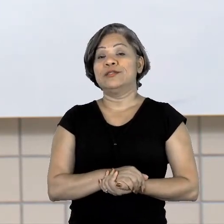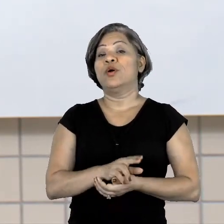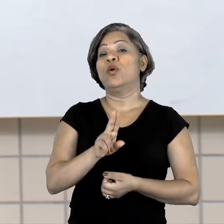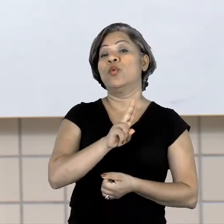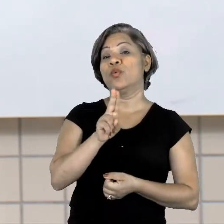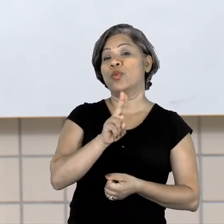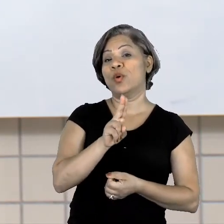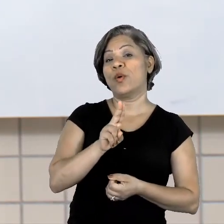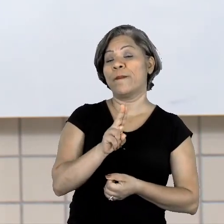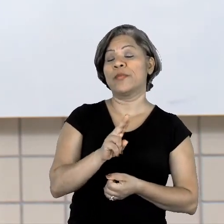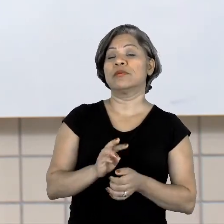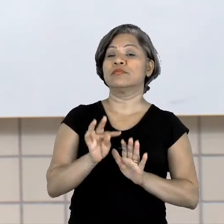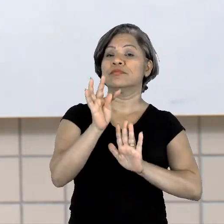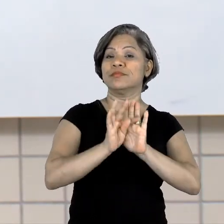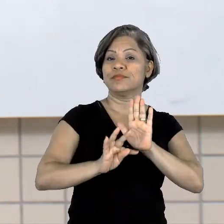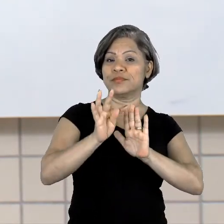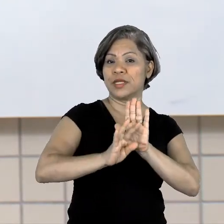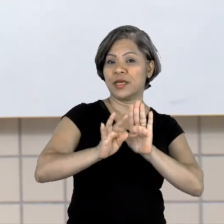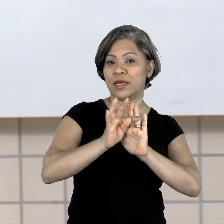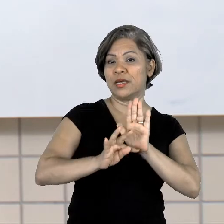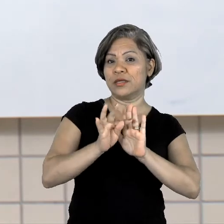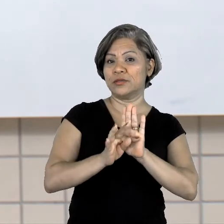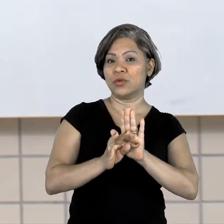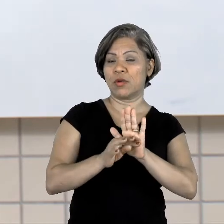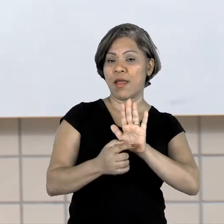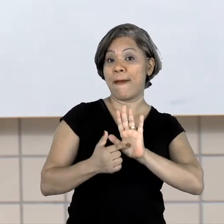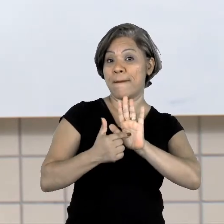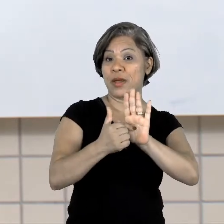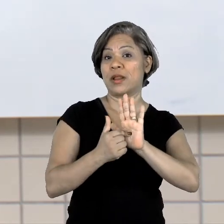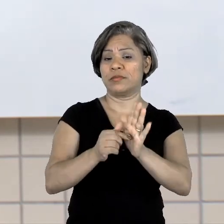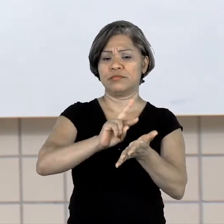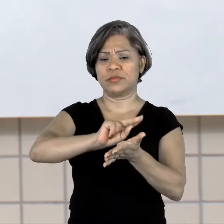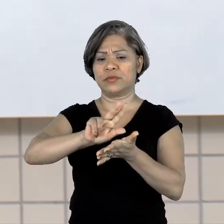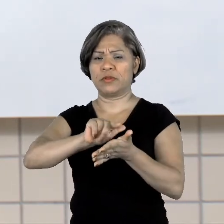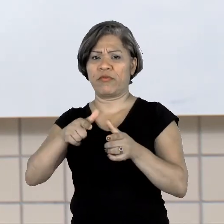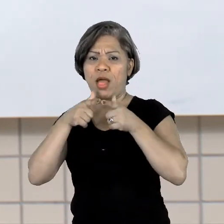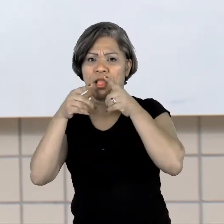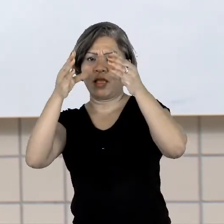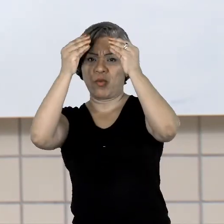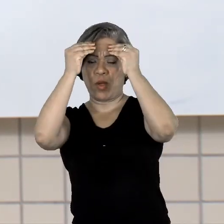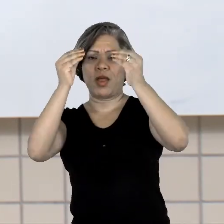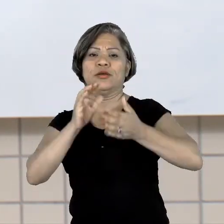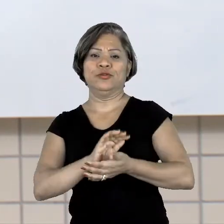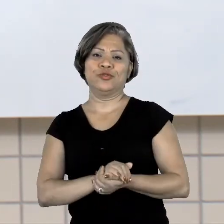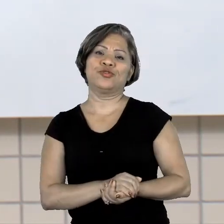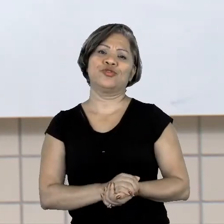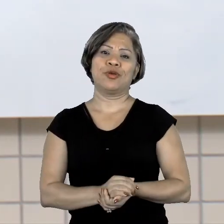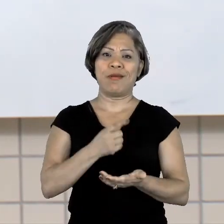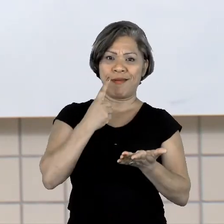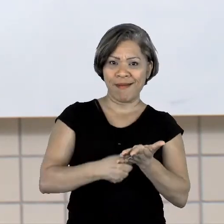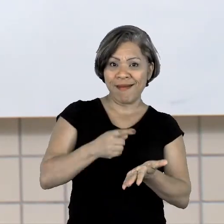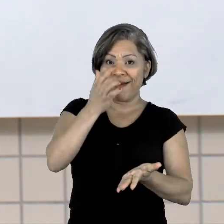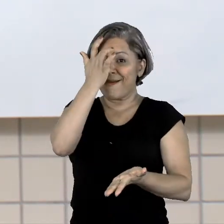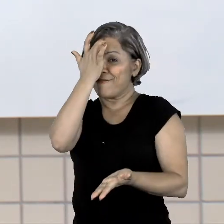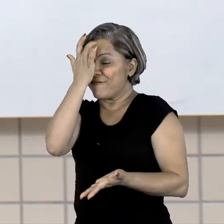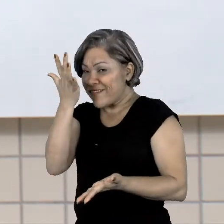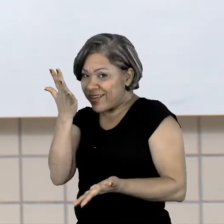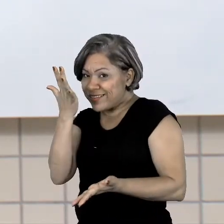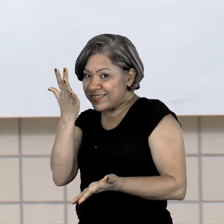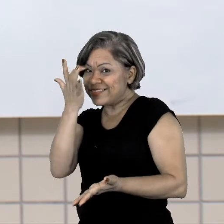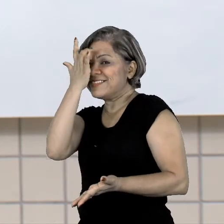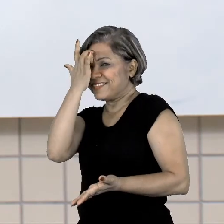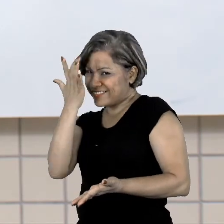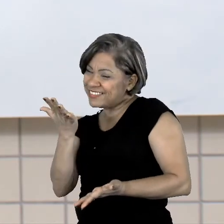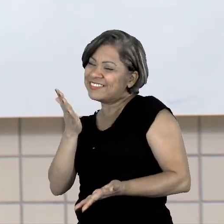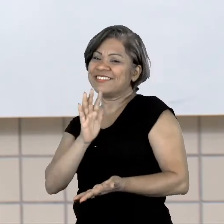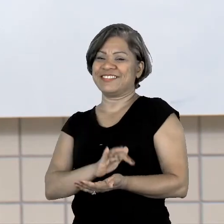apresenta vários tipos de linguagem ao mesmo tempo. Certinho? Combinado? Fácil? Fácil, não